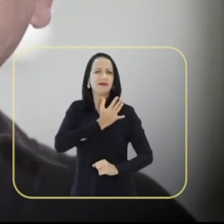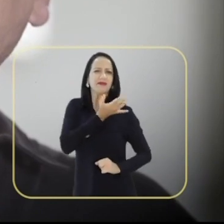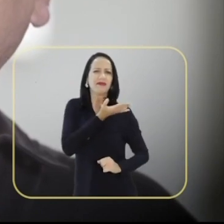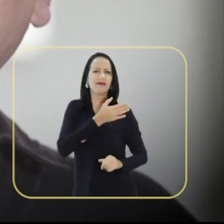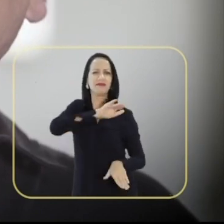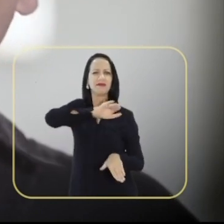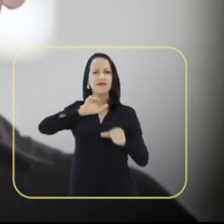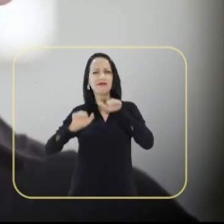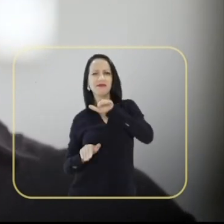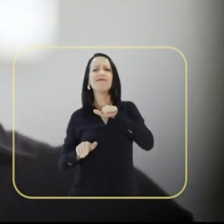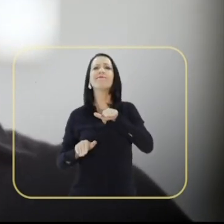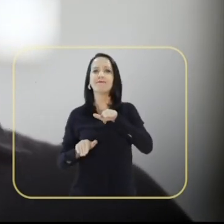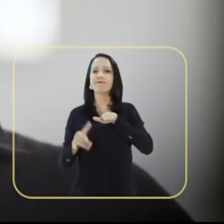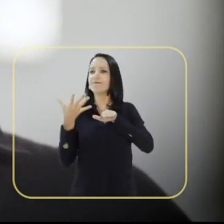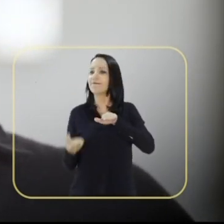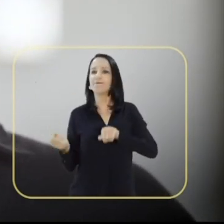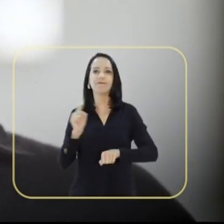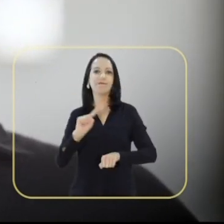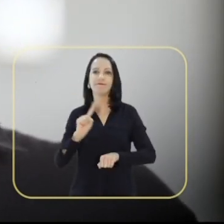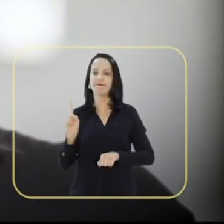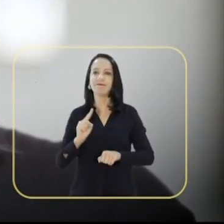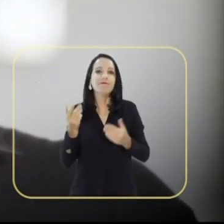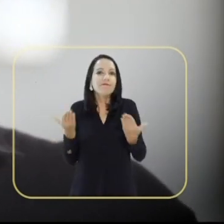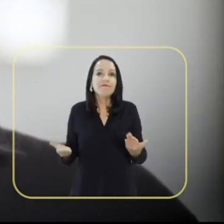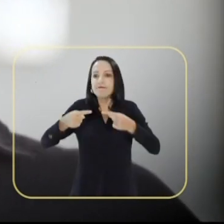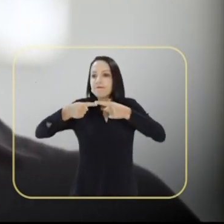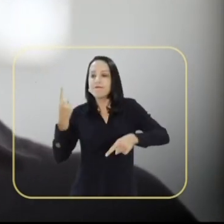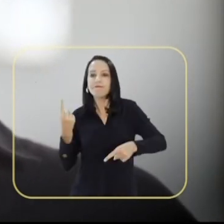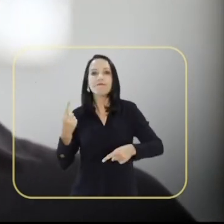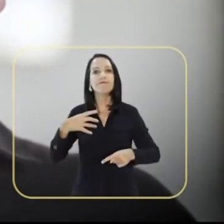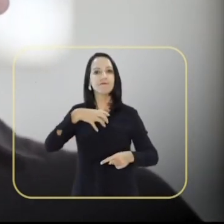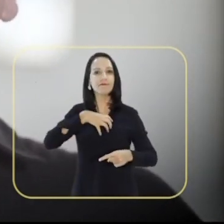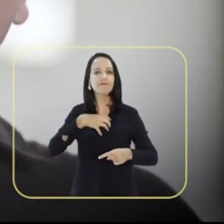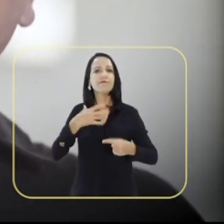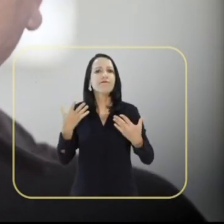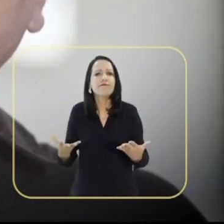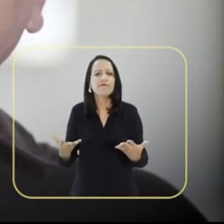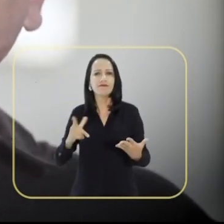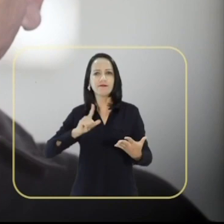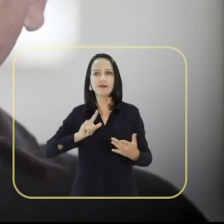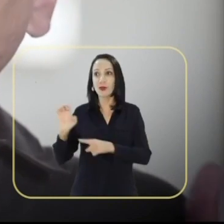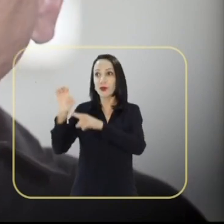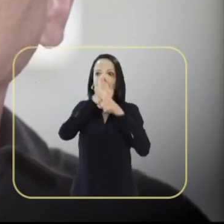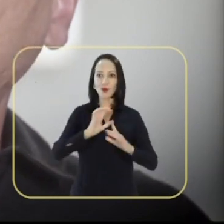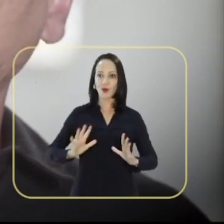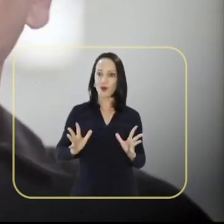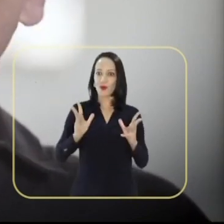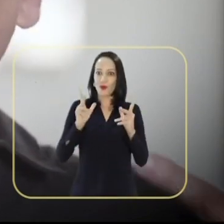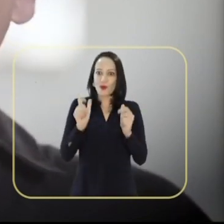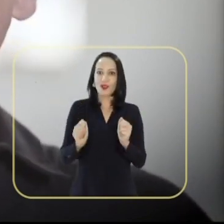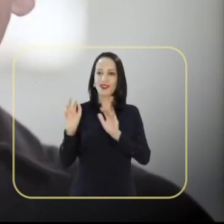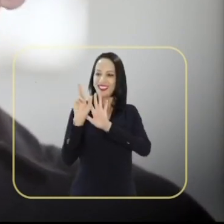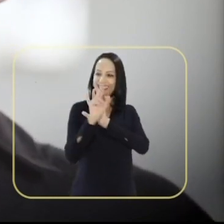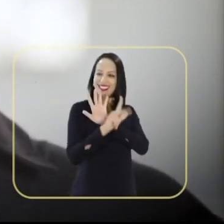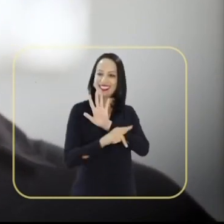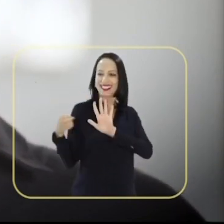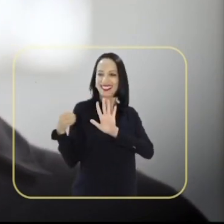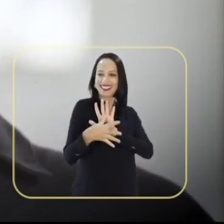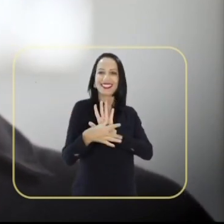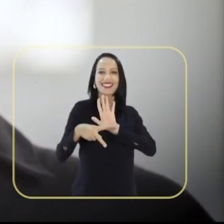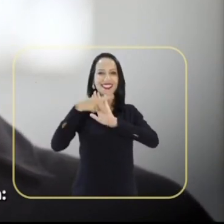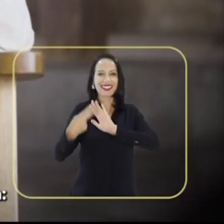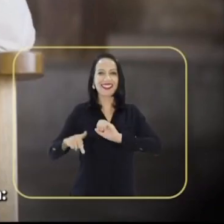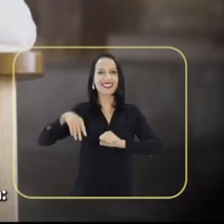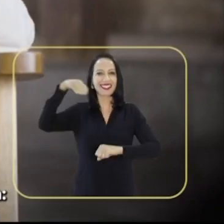desigualdade de gêneros. Isso é inaceitável. Não faz o menor sentido, muito menos no estado mais rico, mais diverso e